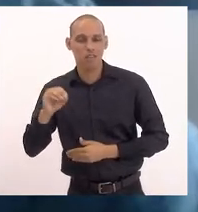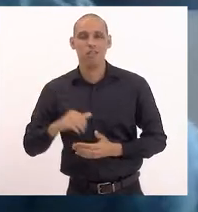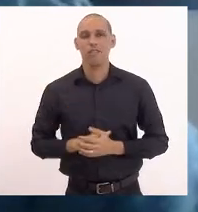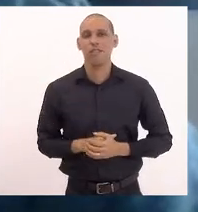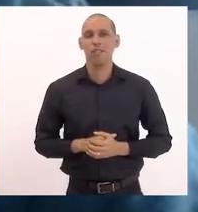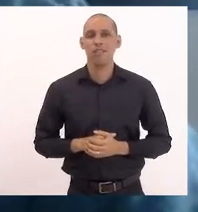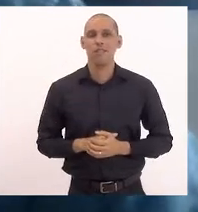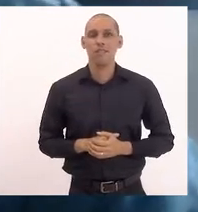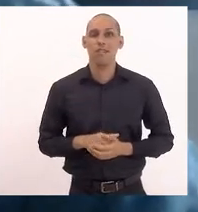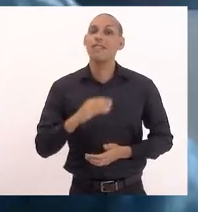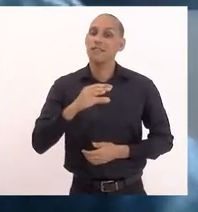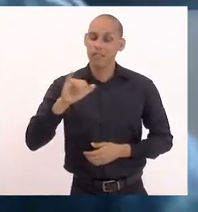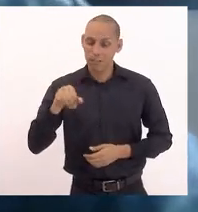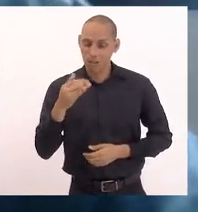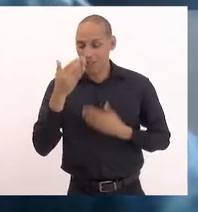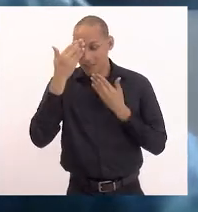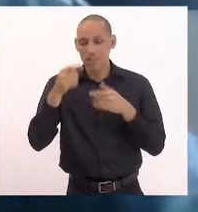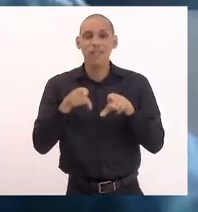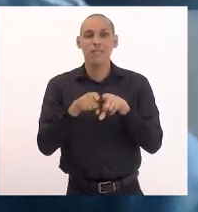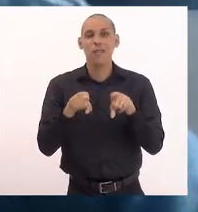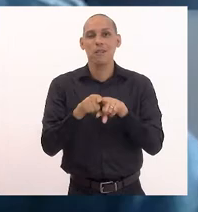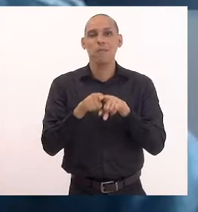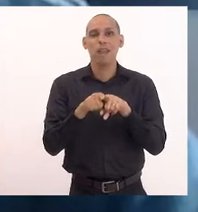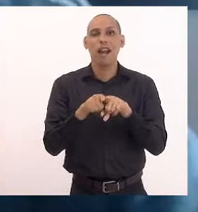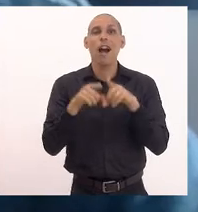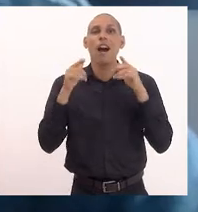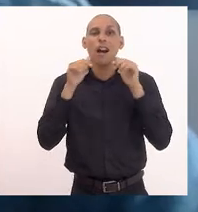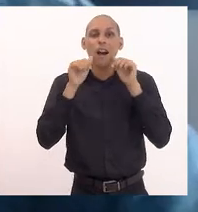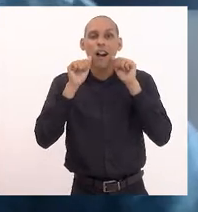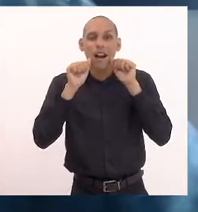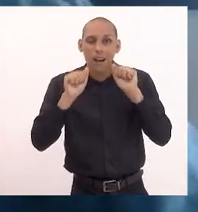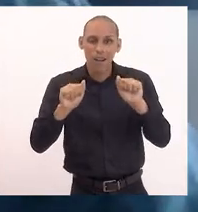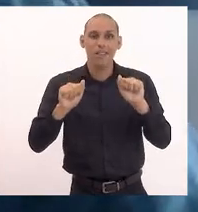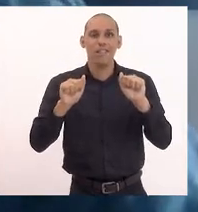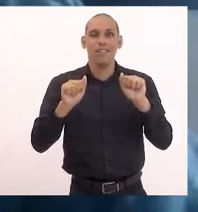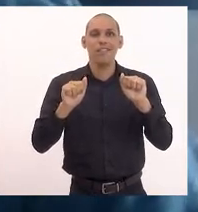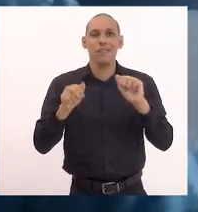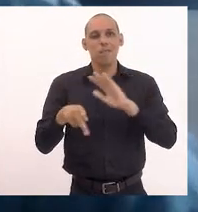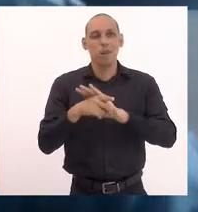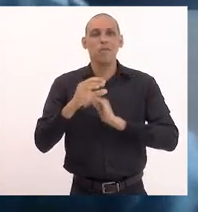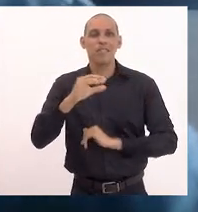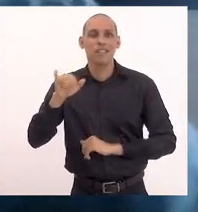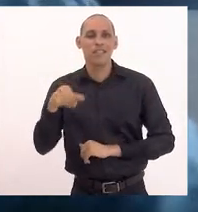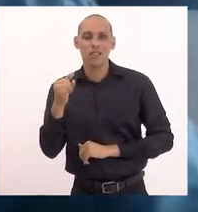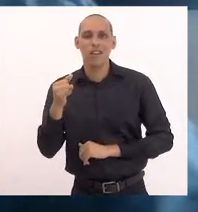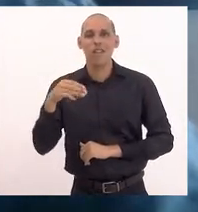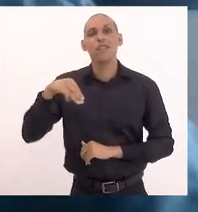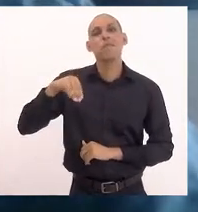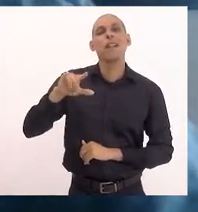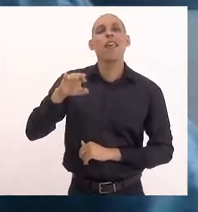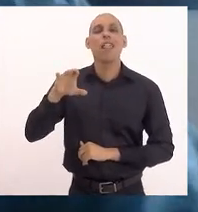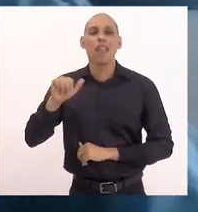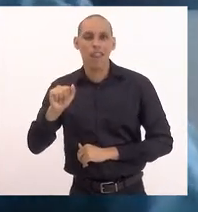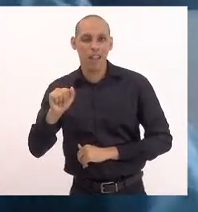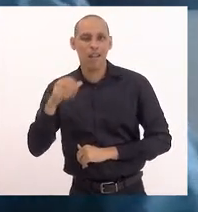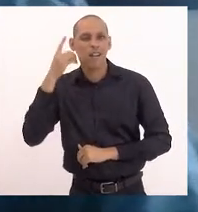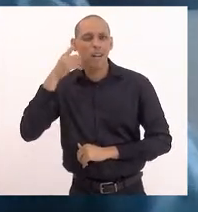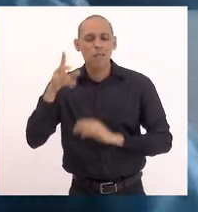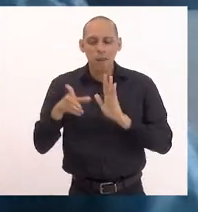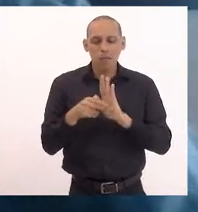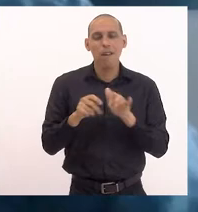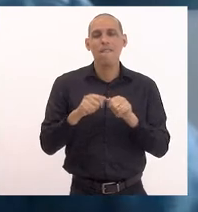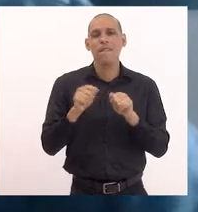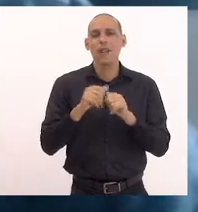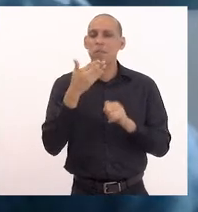a CCJ, a assessoria da CCJ, a Milena, os deputados que fizeram emendas para